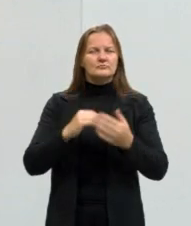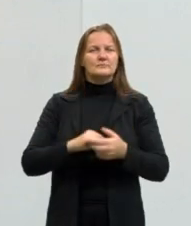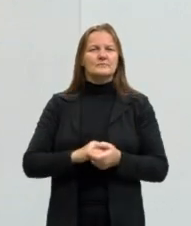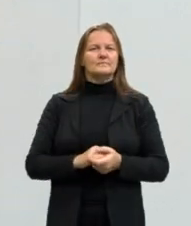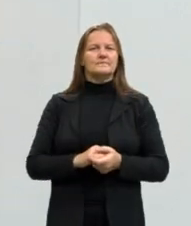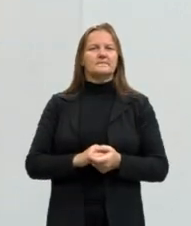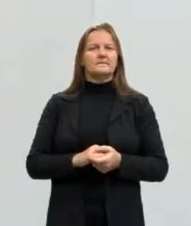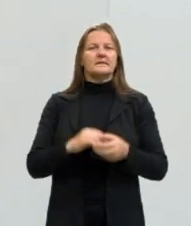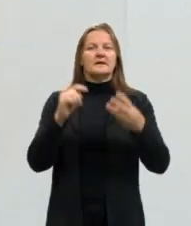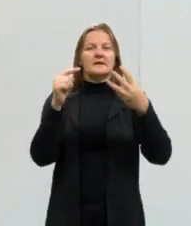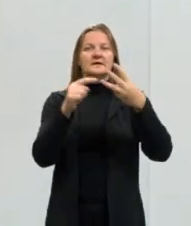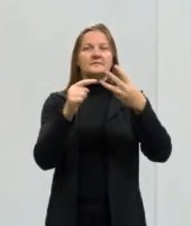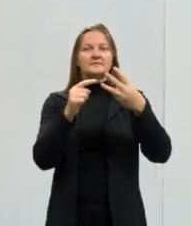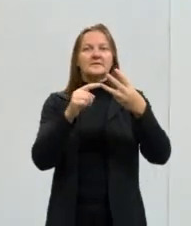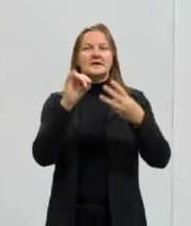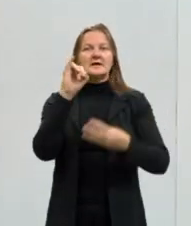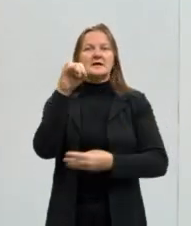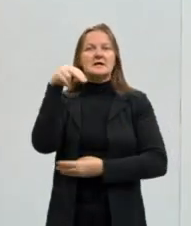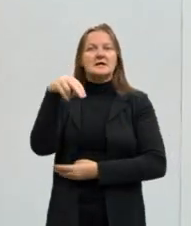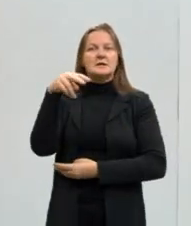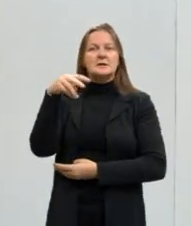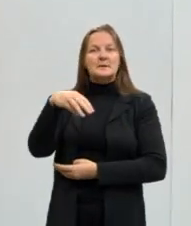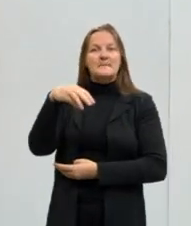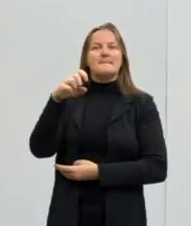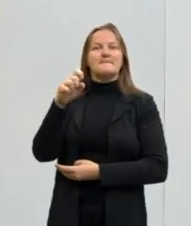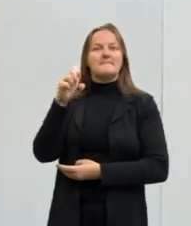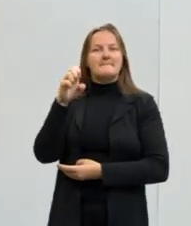E o imperativo.